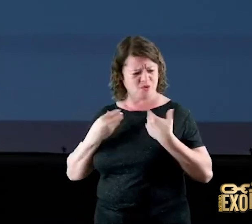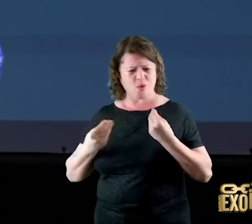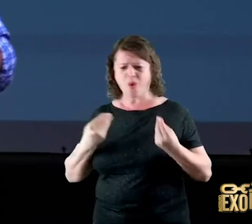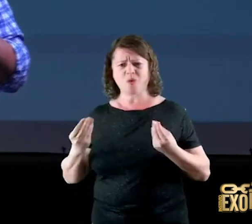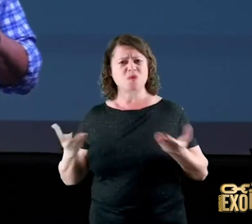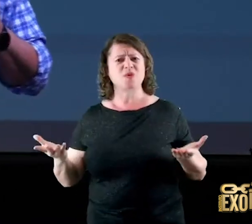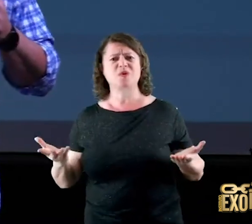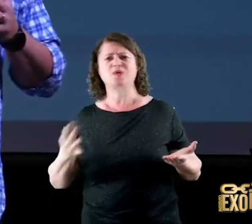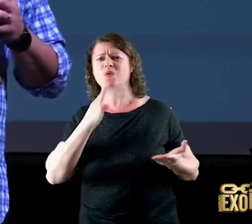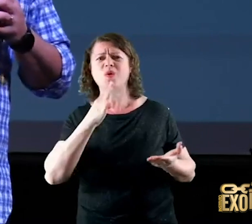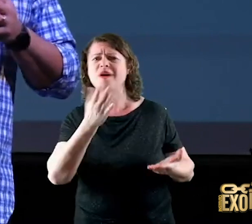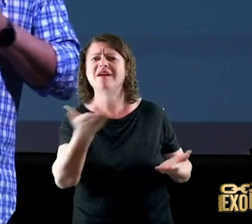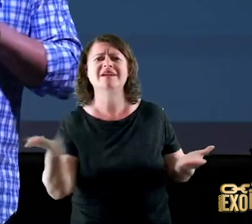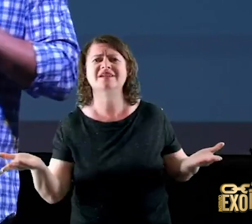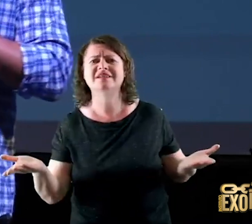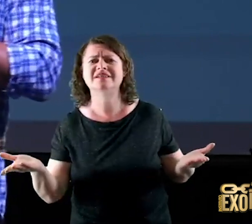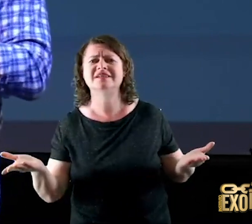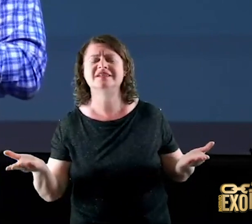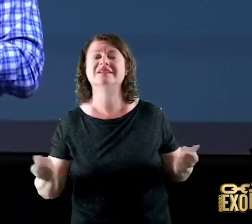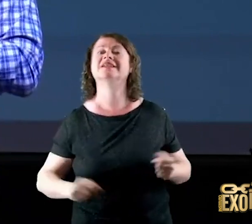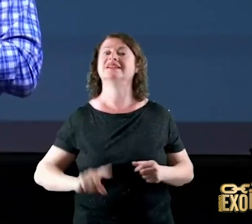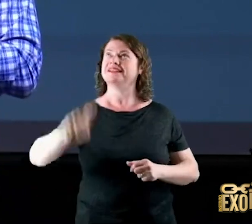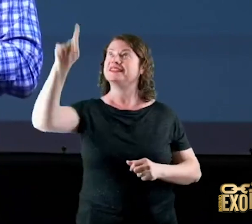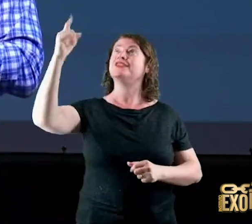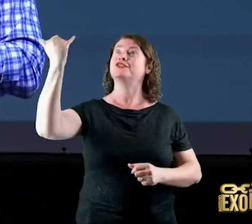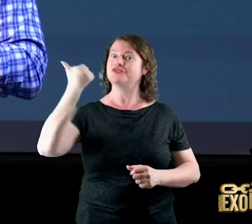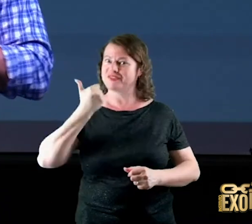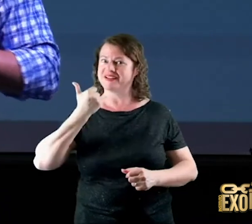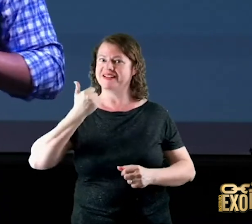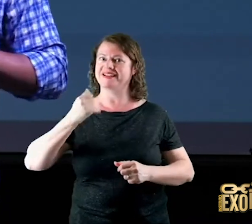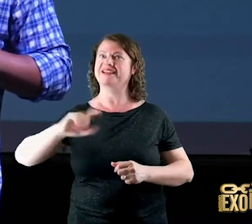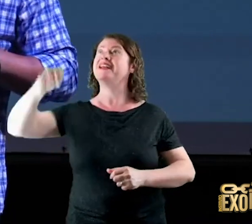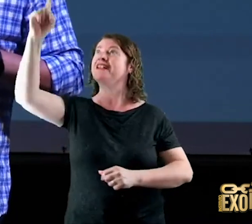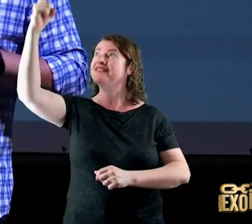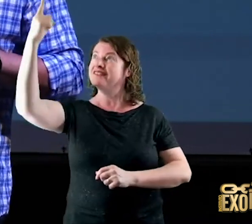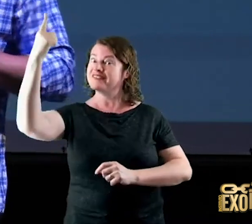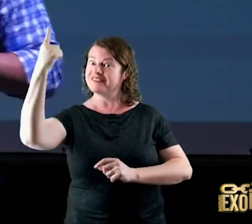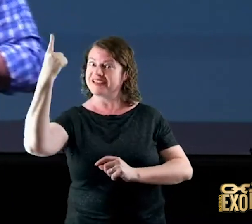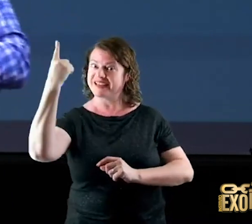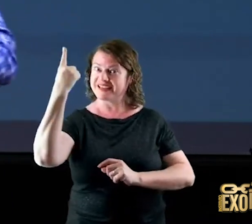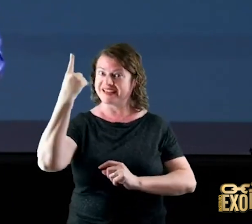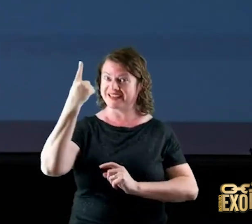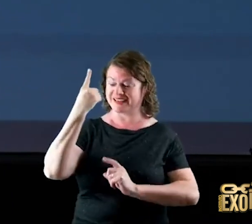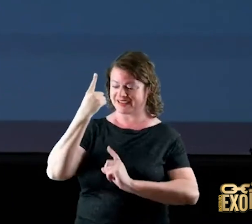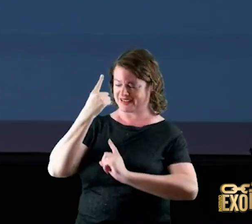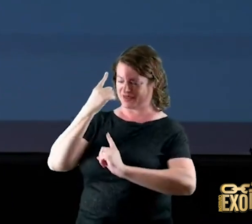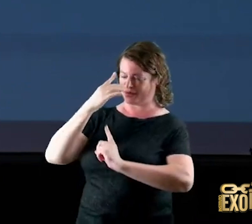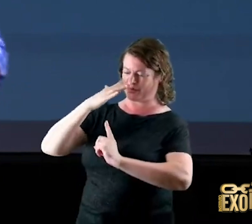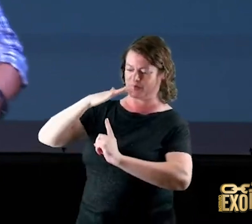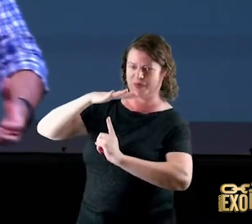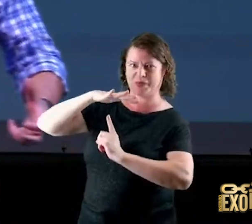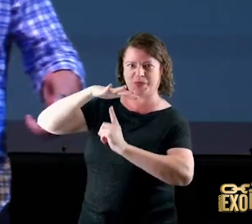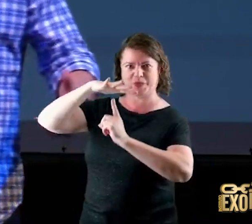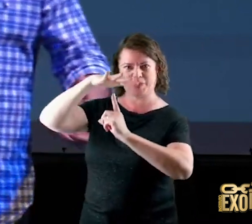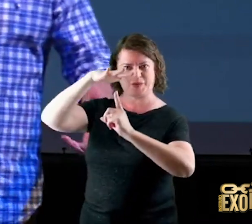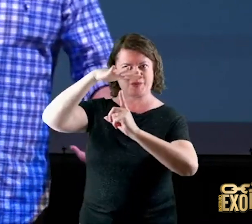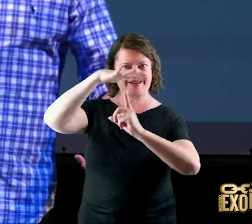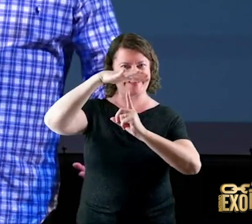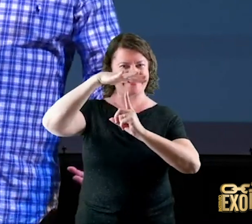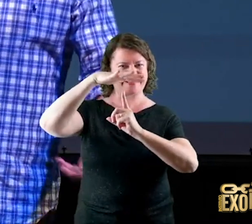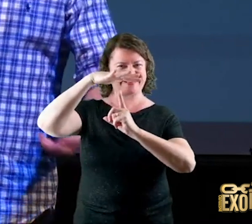e Deus fala eu sou aquele que te cerca com alegres cânticos de livramento existe uma segurança